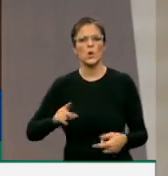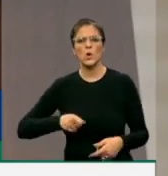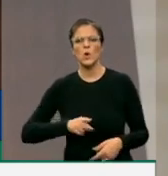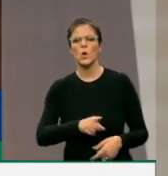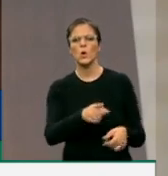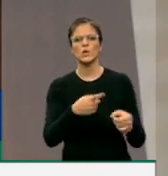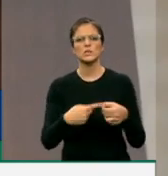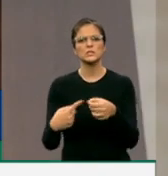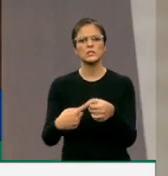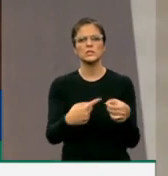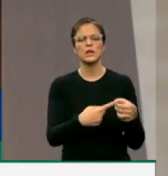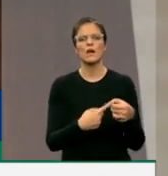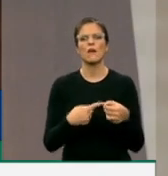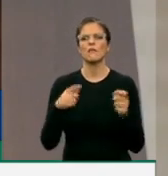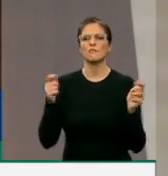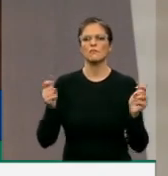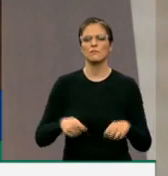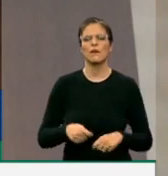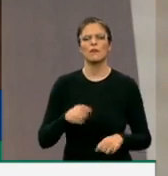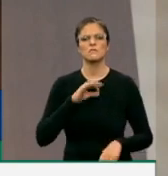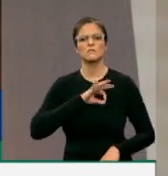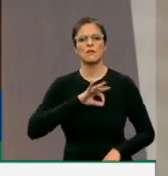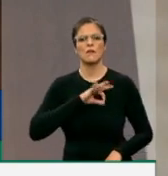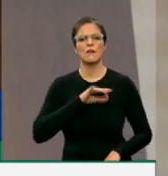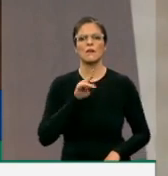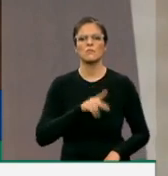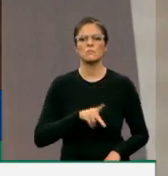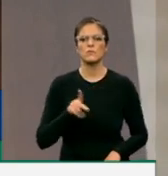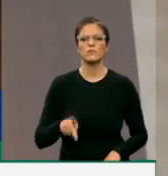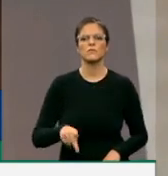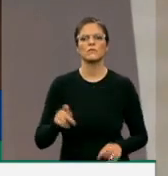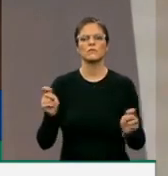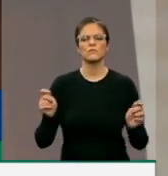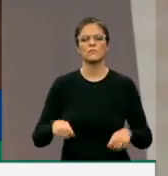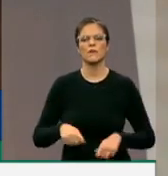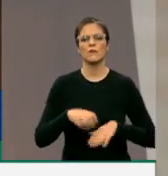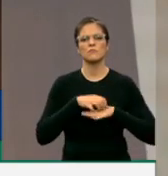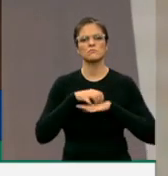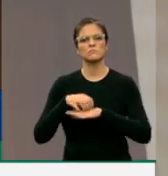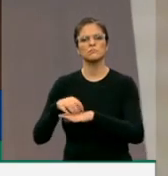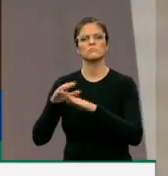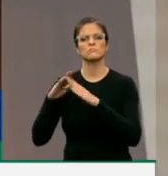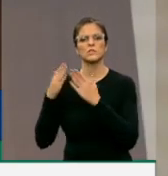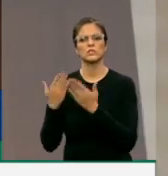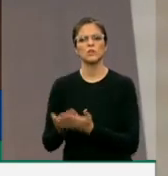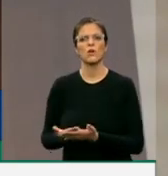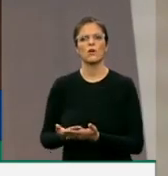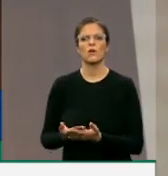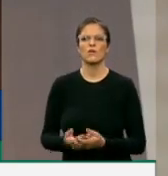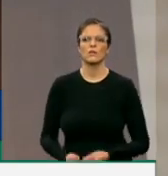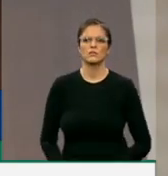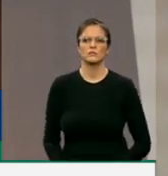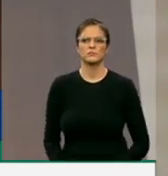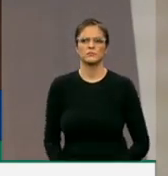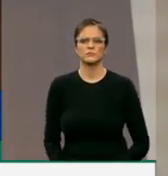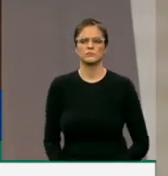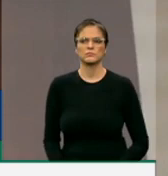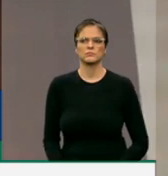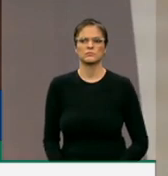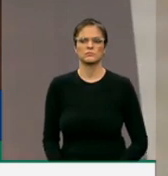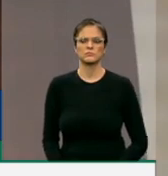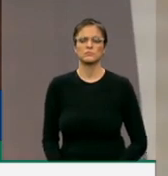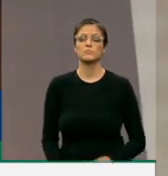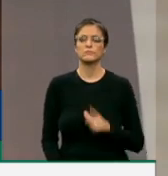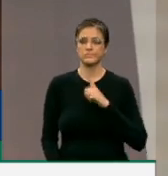salário de professores, garante transporte escolar, garante reforma. Tem escolas, presidenta, tem escolas que não têm